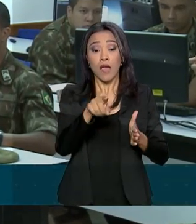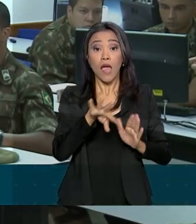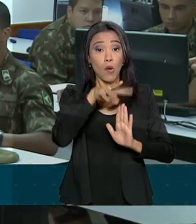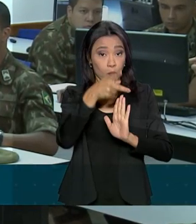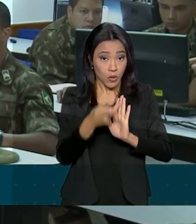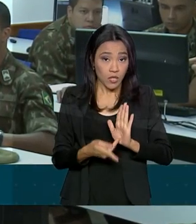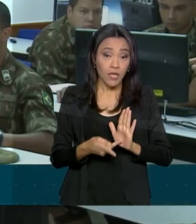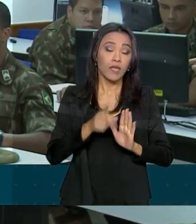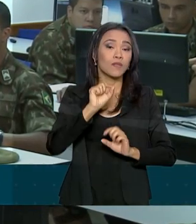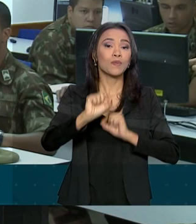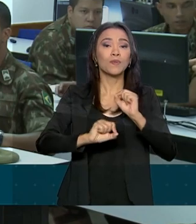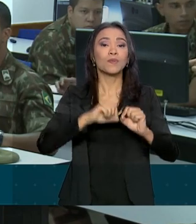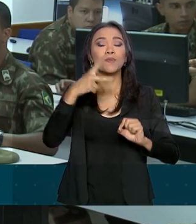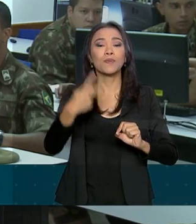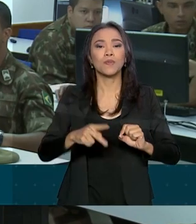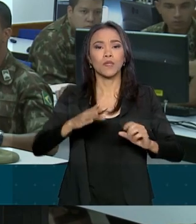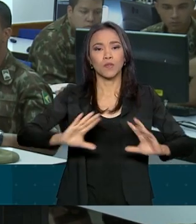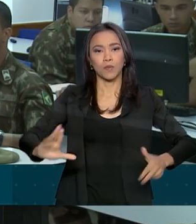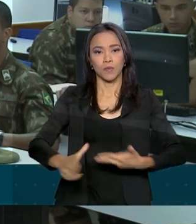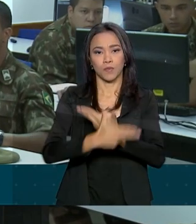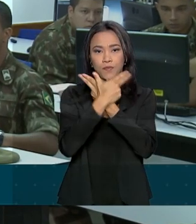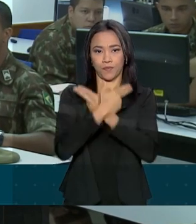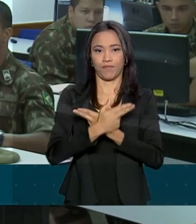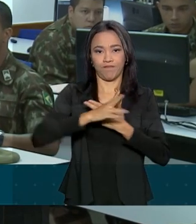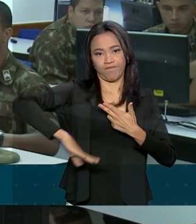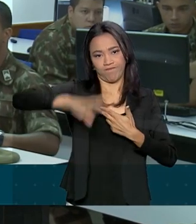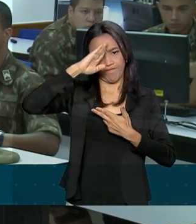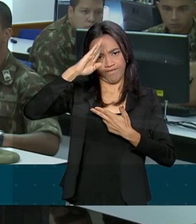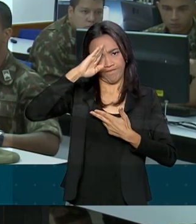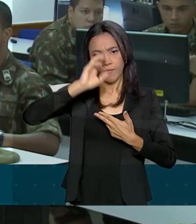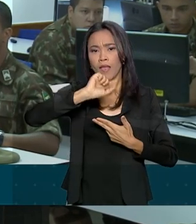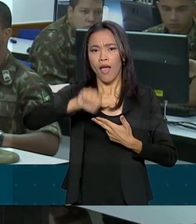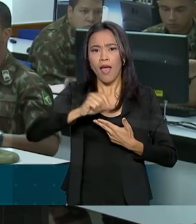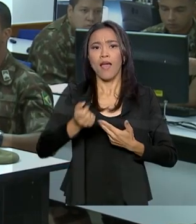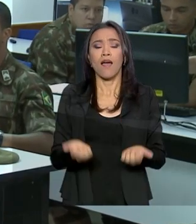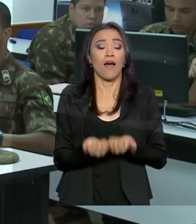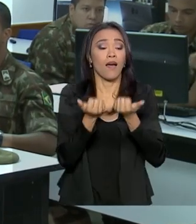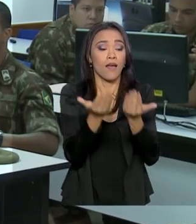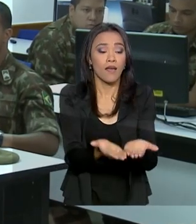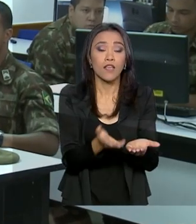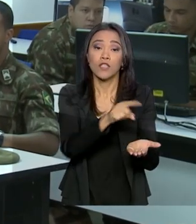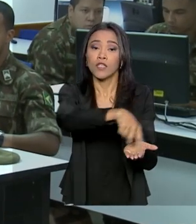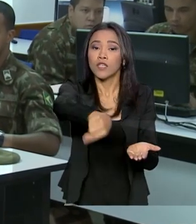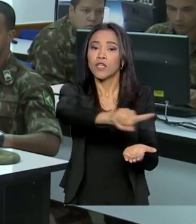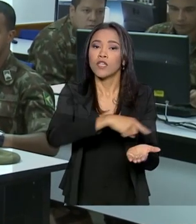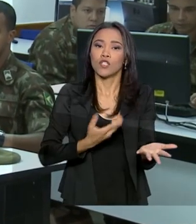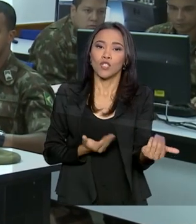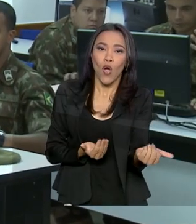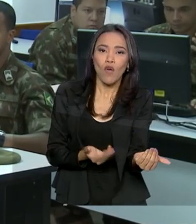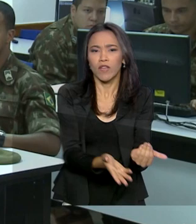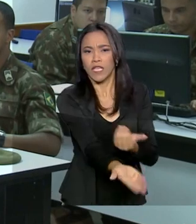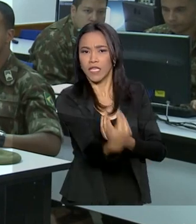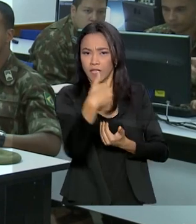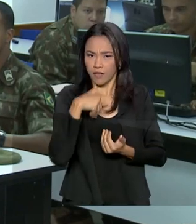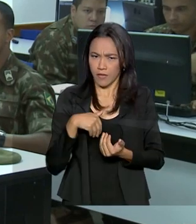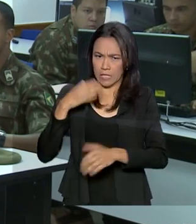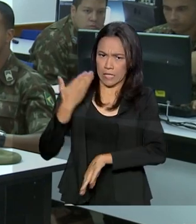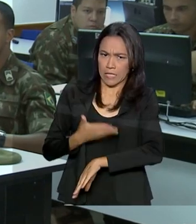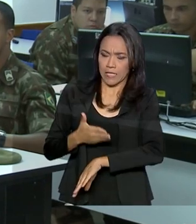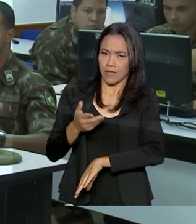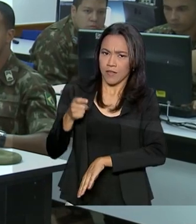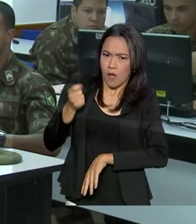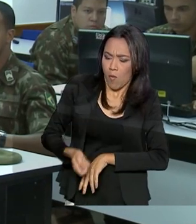Soldado Cidadão das Forças Armadas. A iniciativa atende jovens que prestam o serviço militar obrigatório. Eles